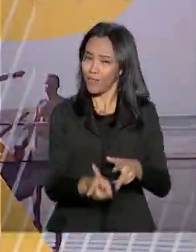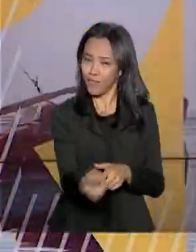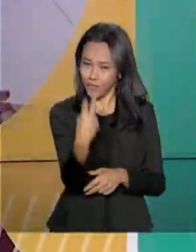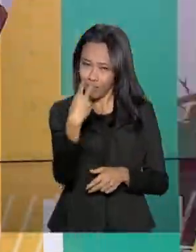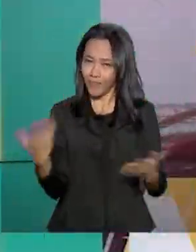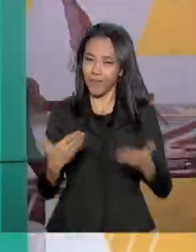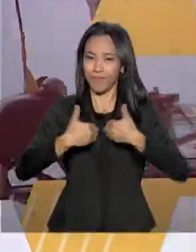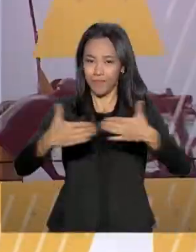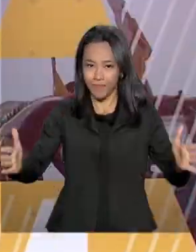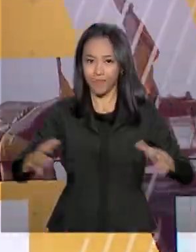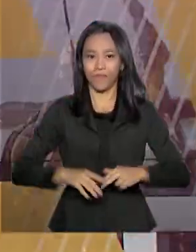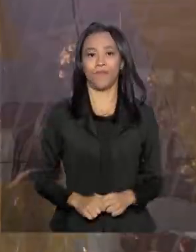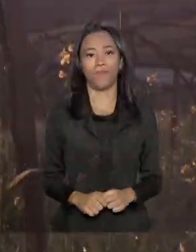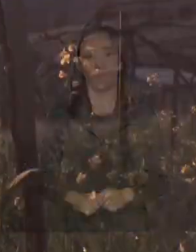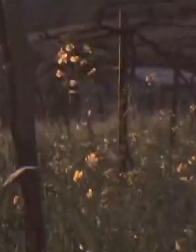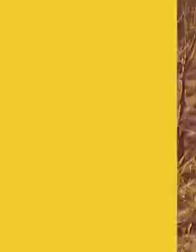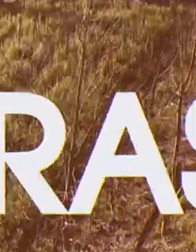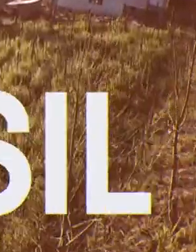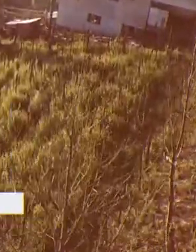já está no ar.